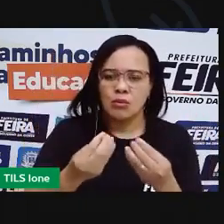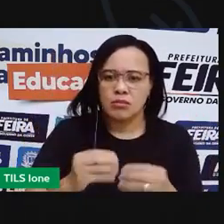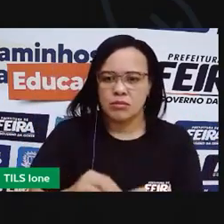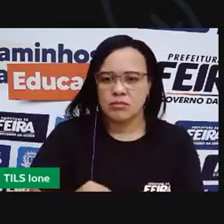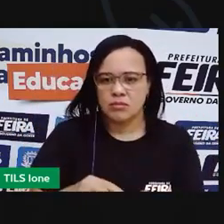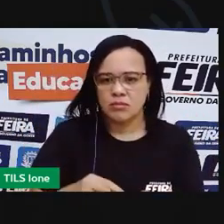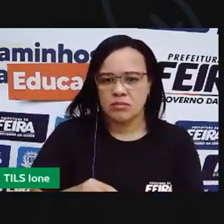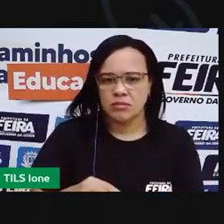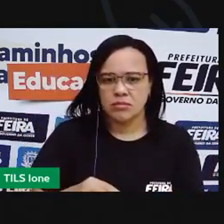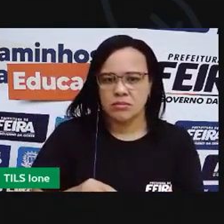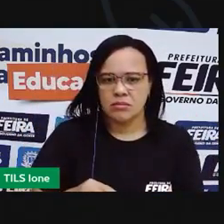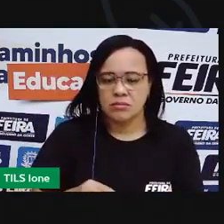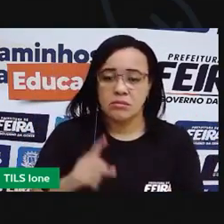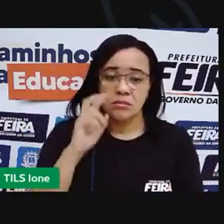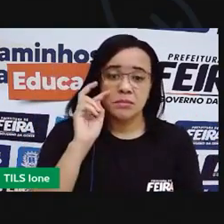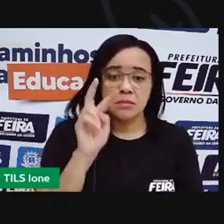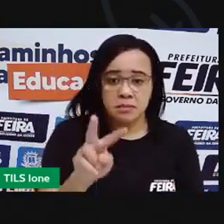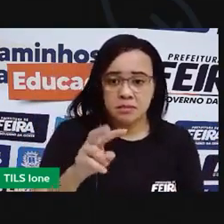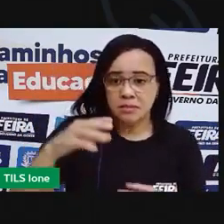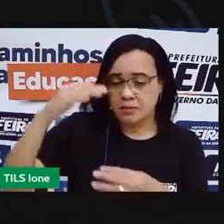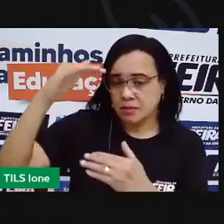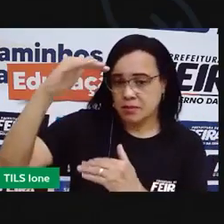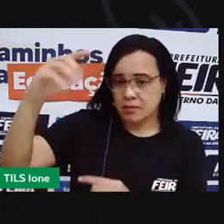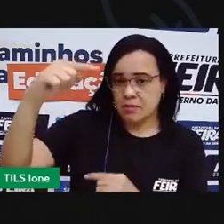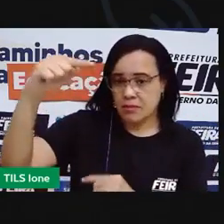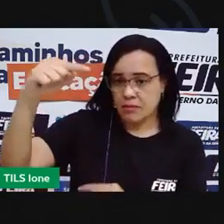que é usando uma garrafa pete